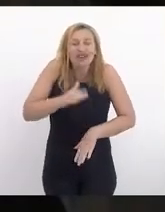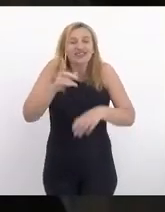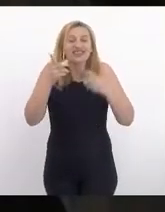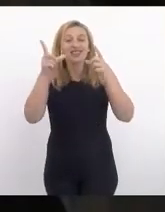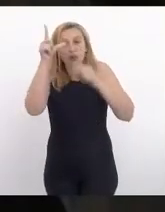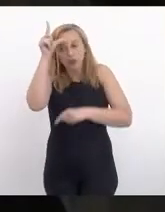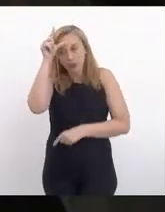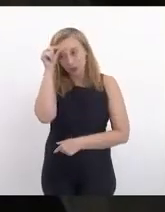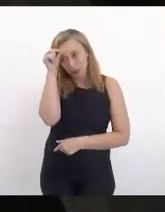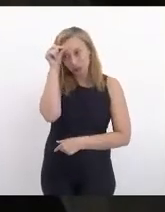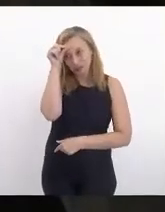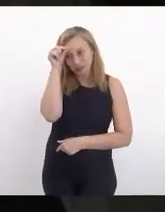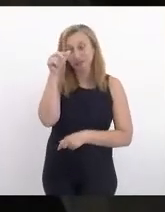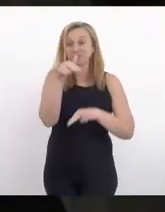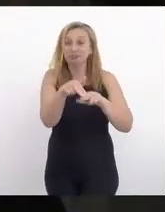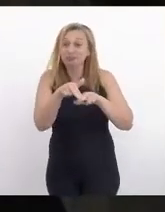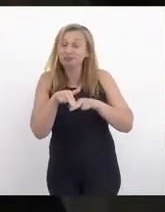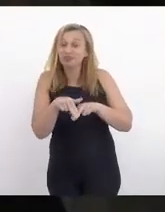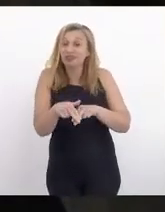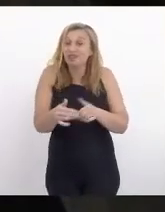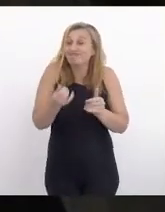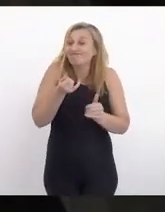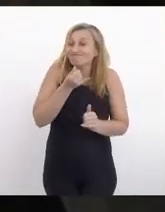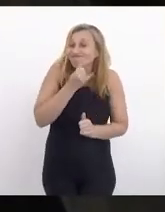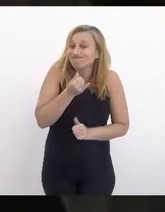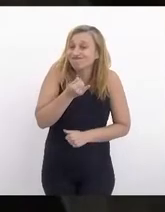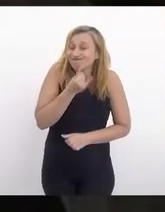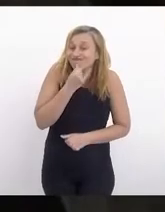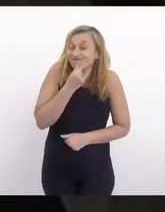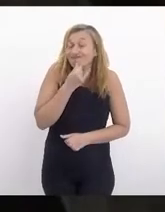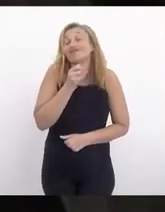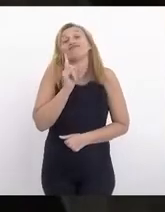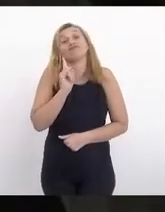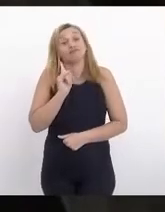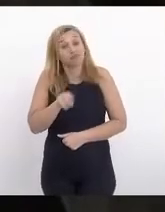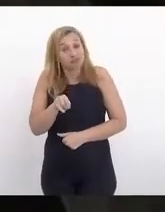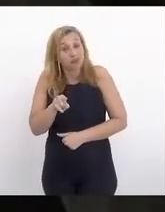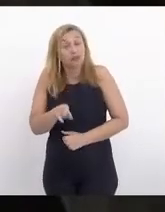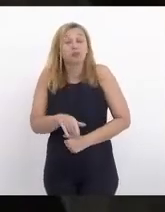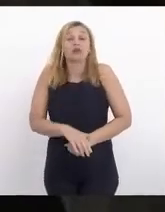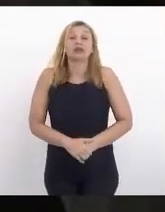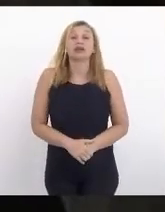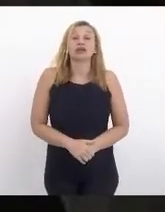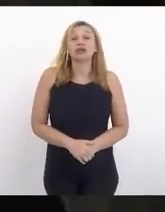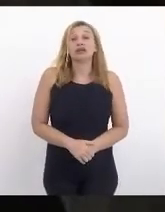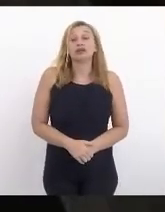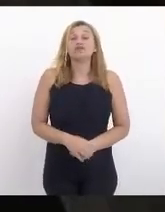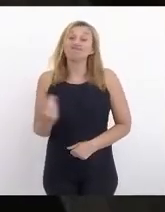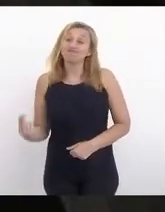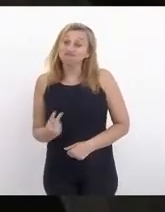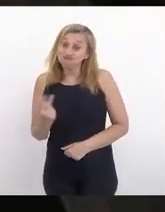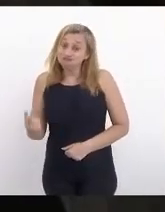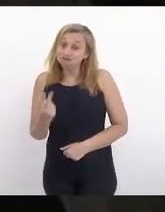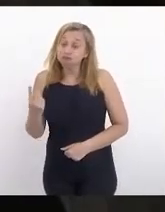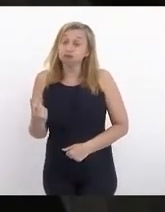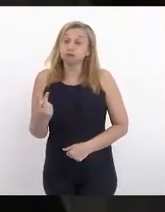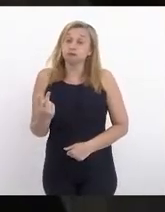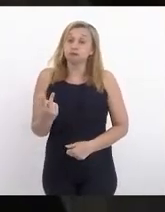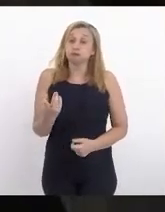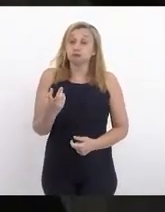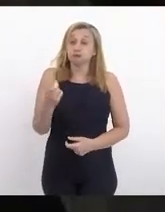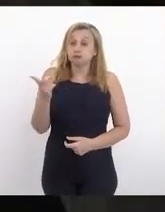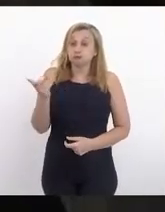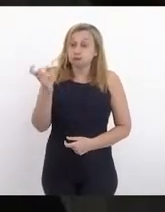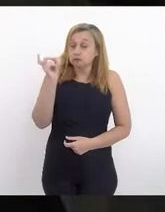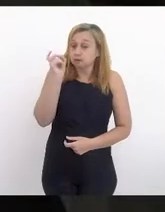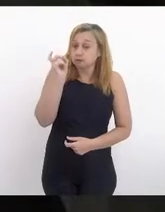em função das suas angústias e dos valores extorsivos